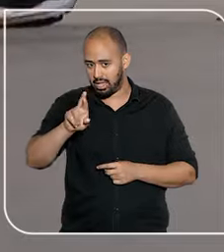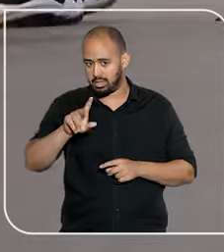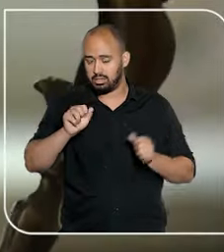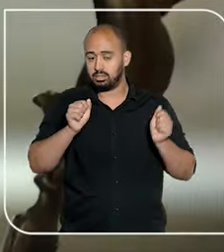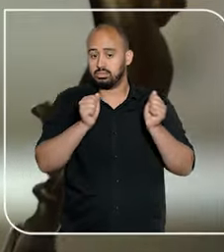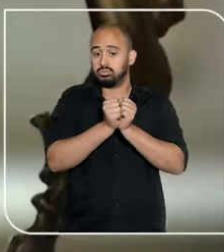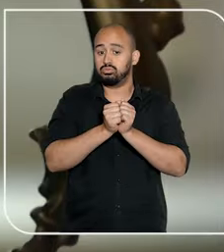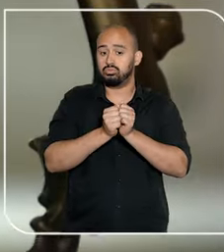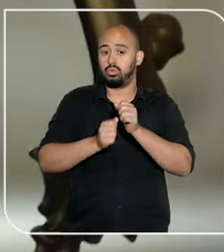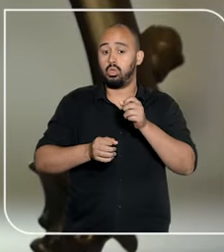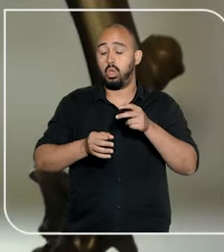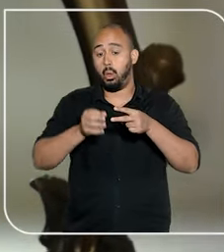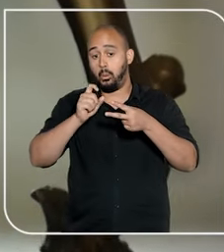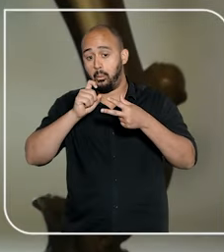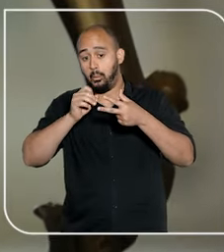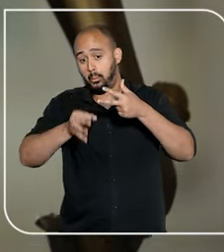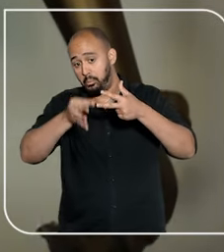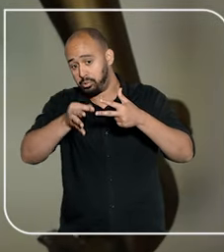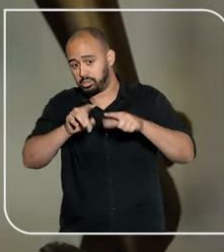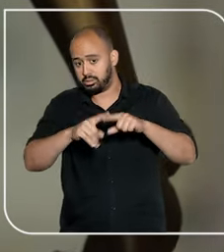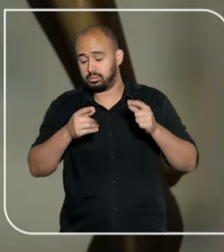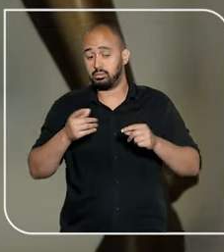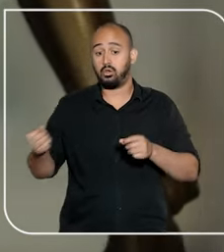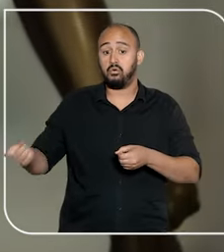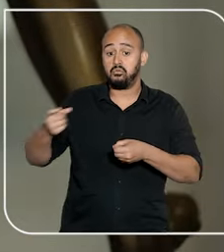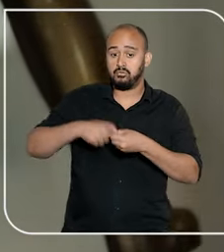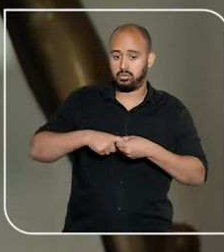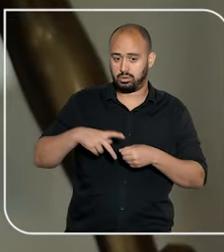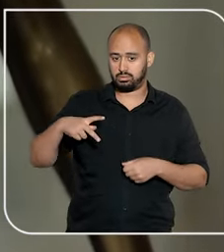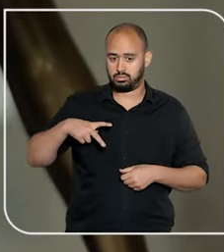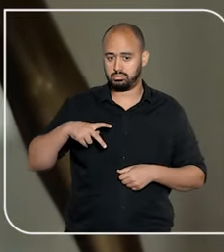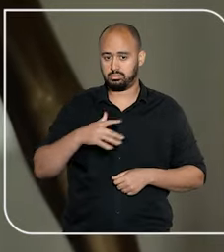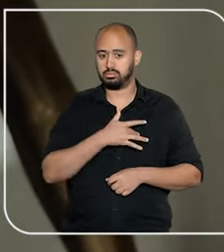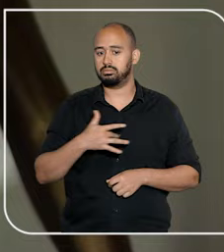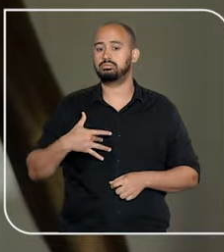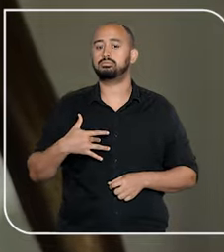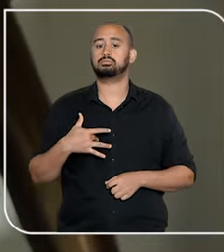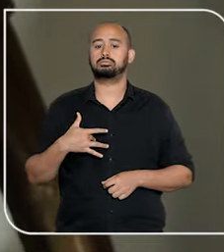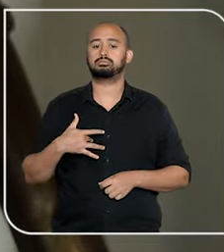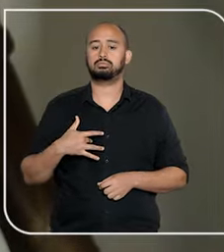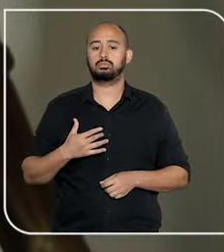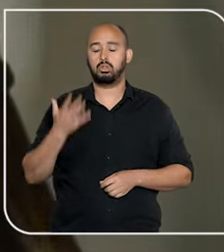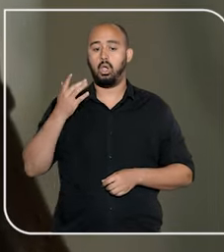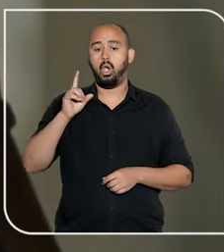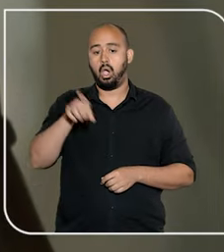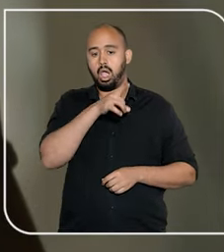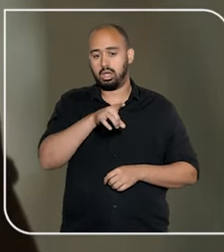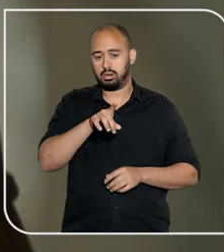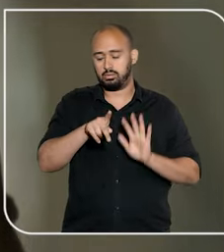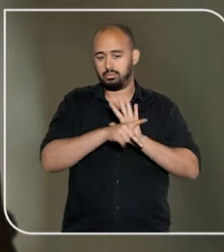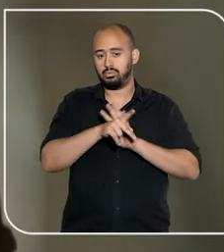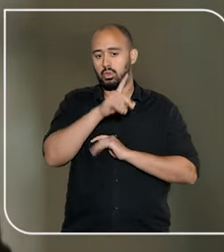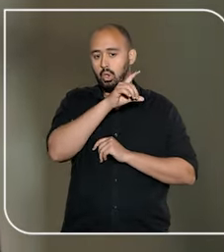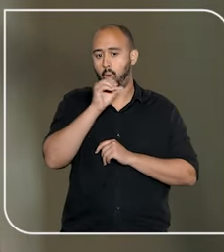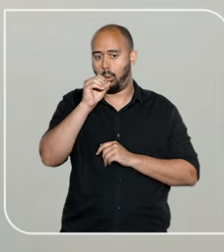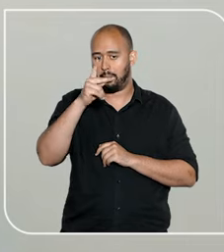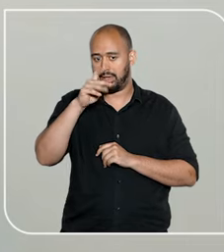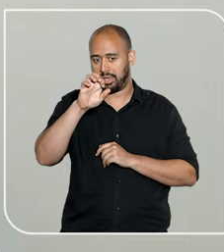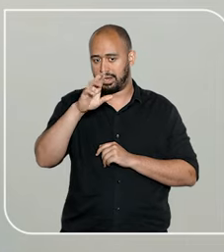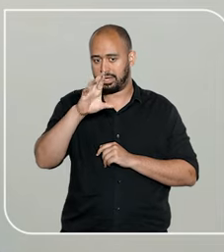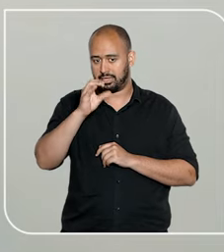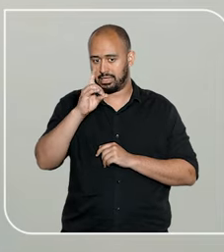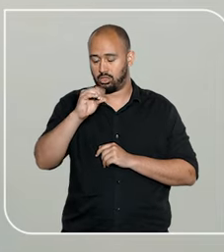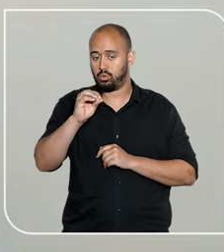coletivas no Poder Judiciário para reestabelecer a cobertura dos planos de saúde rescindidos pelas operadoras.